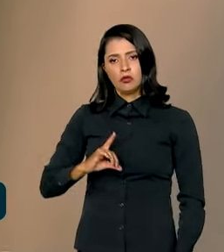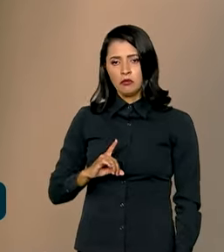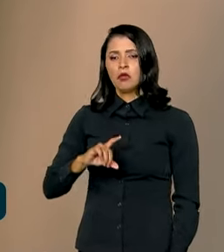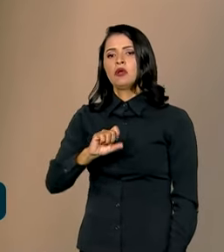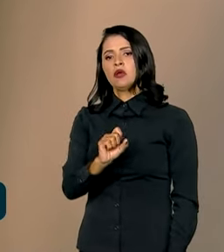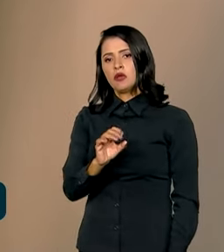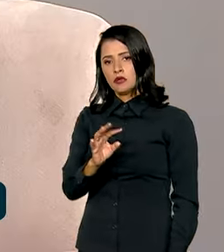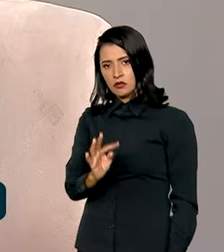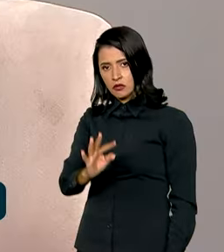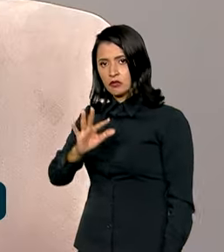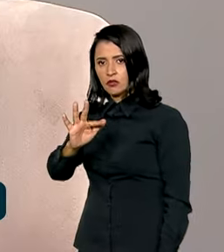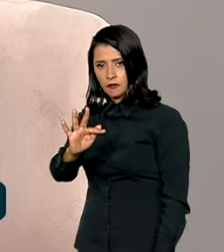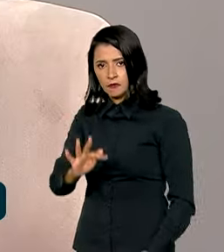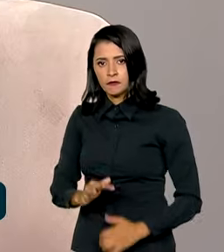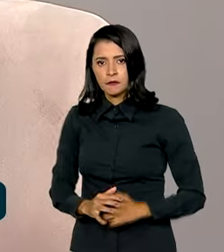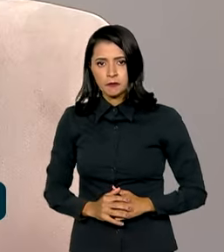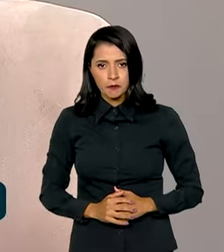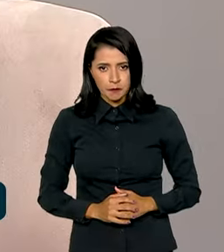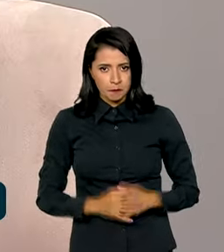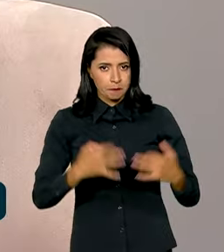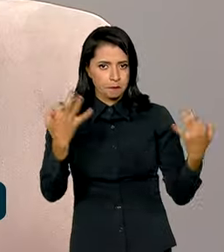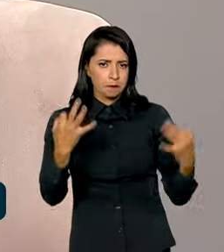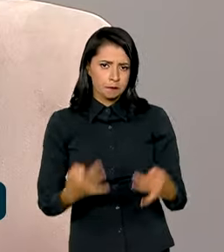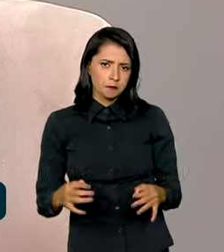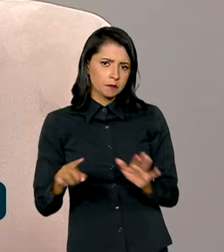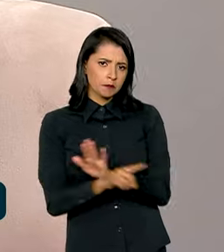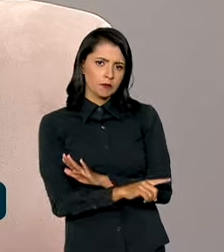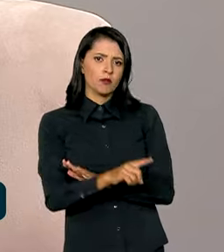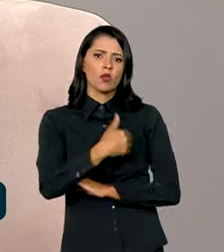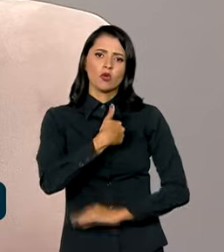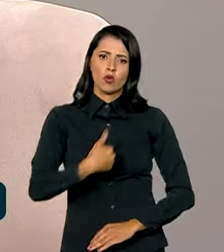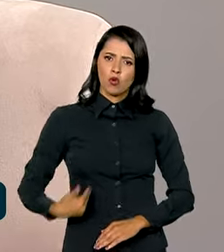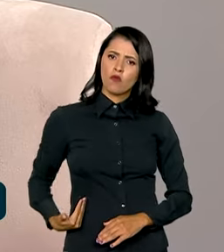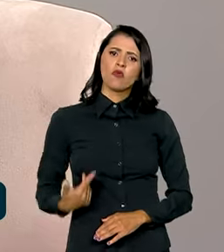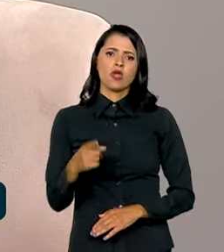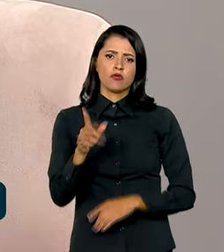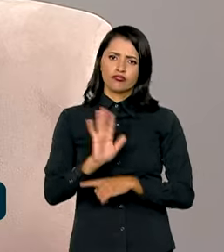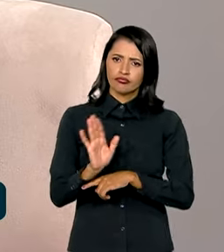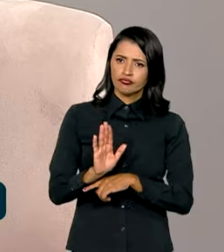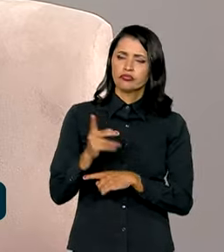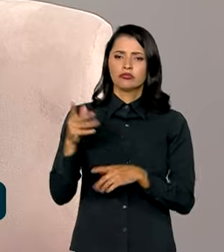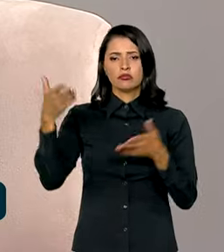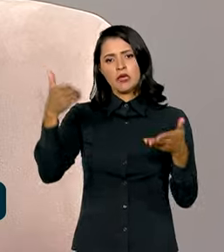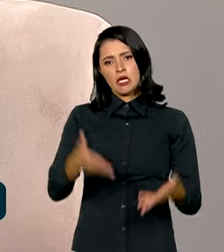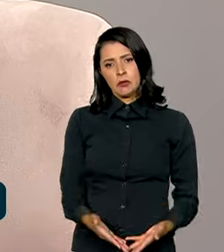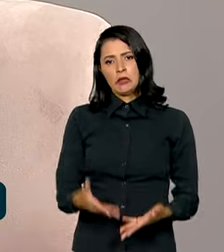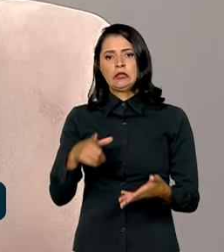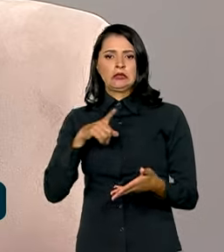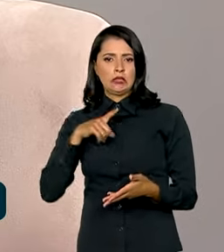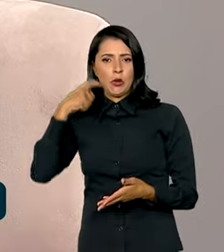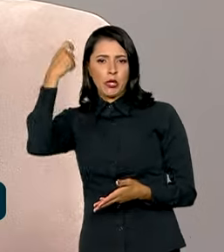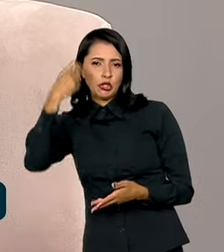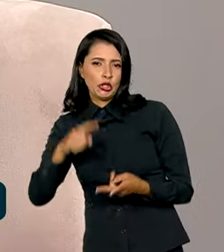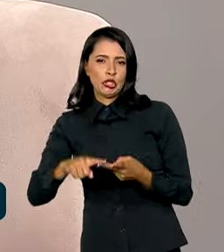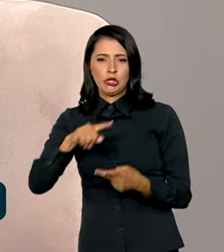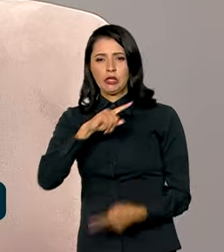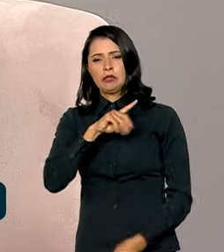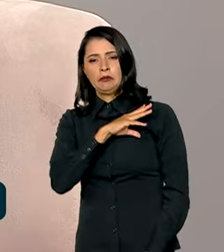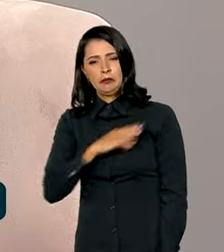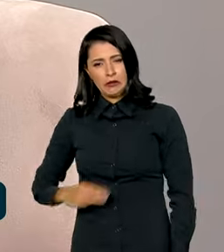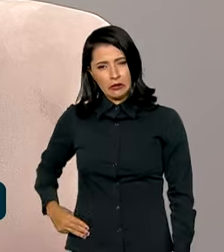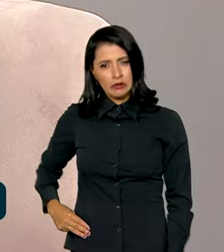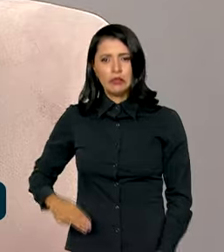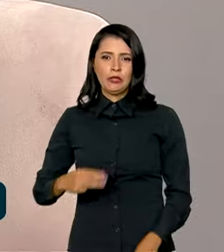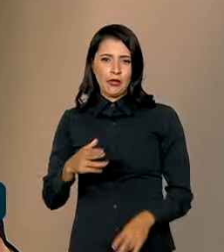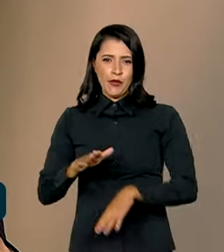Tribunal Federal. Perfeito. Agora, ministro, o governo lançou vídeos com a participação de artistas, ministros, e o próprio